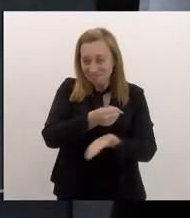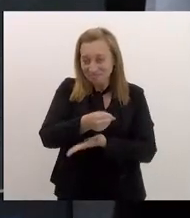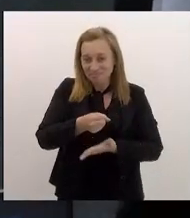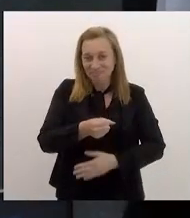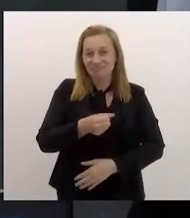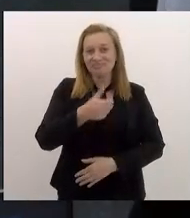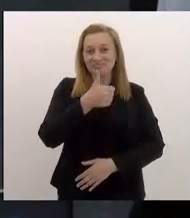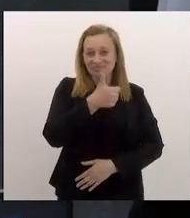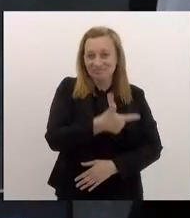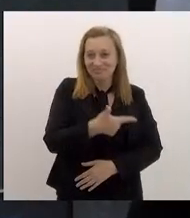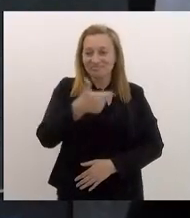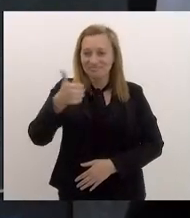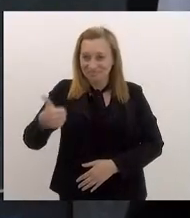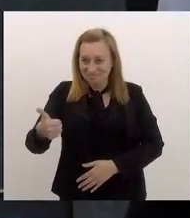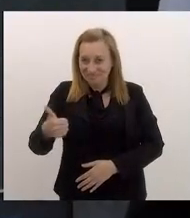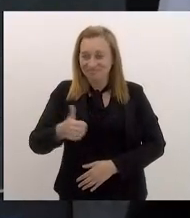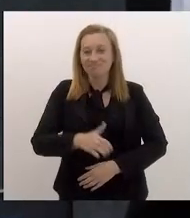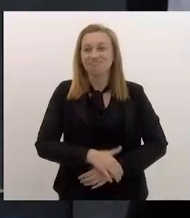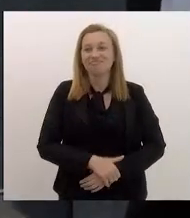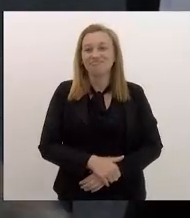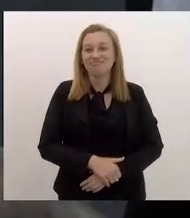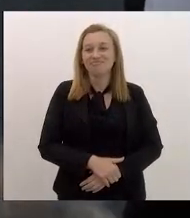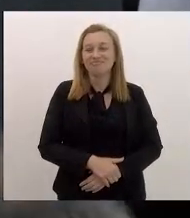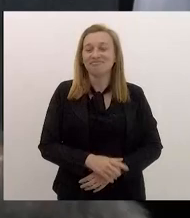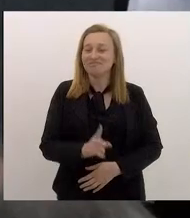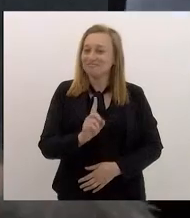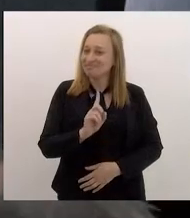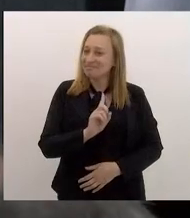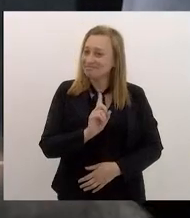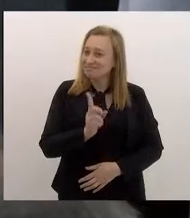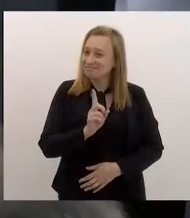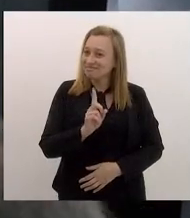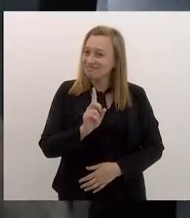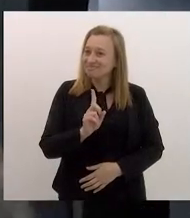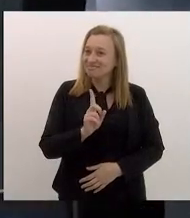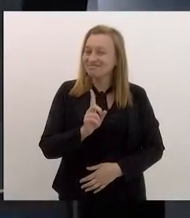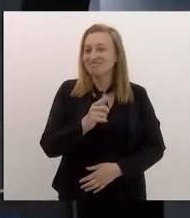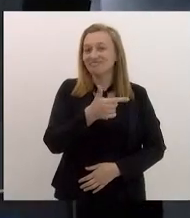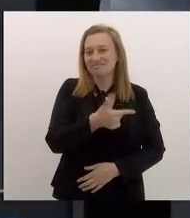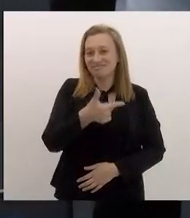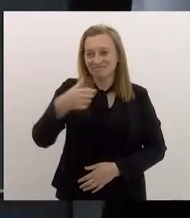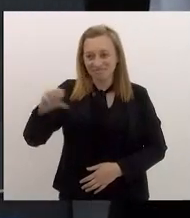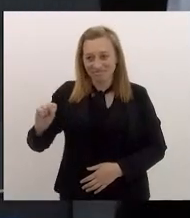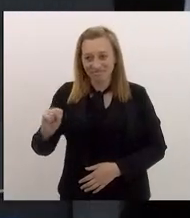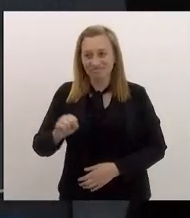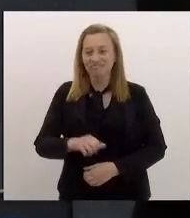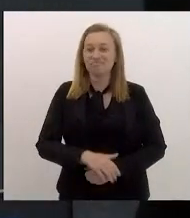2021 e não 2018.